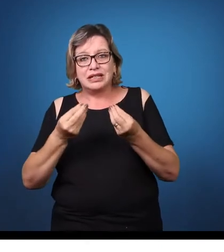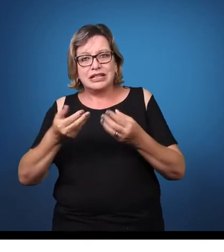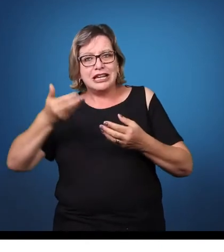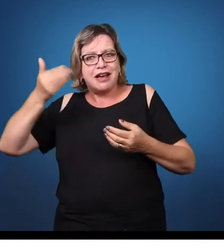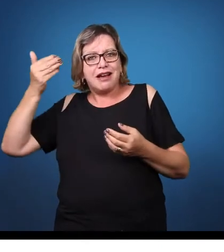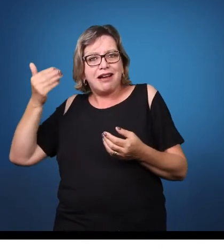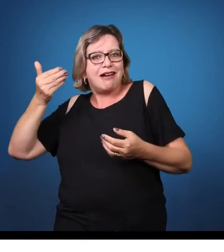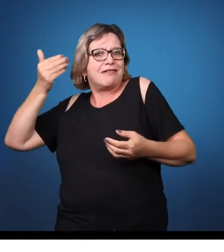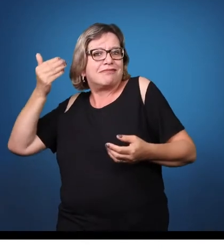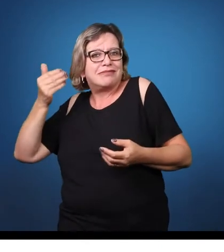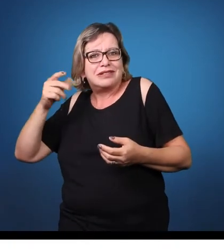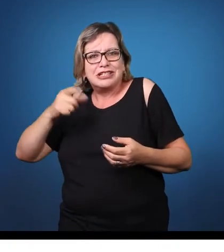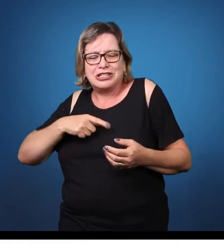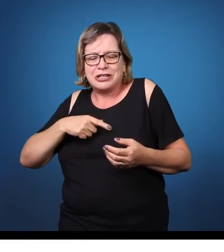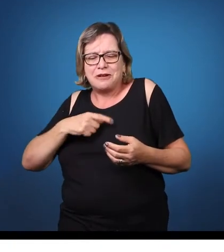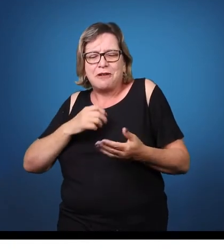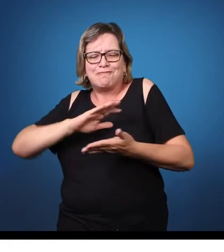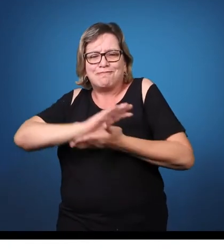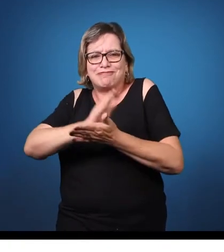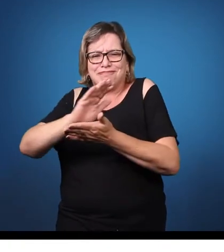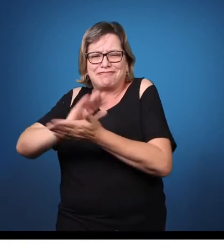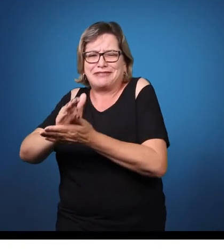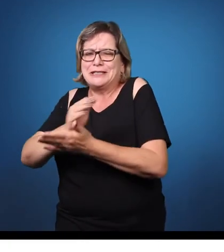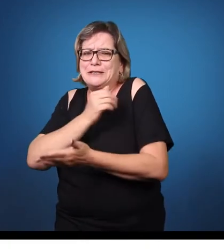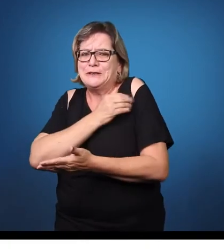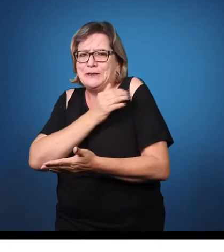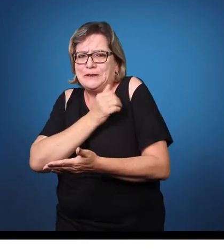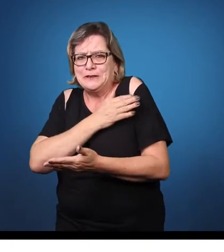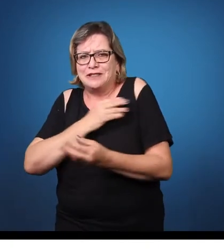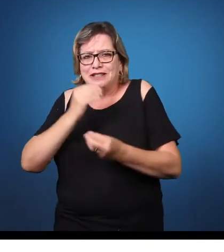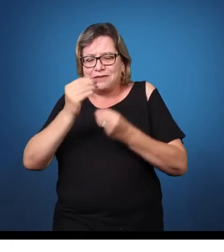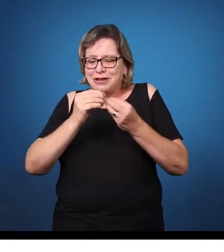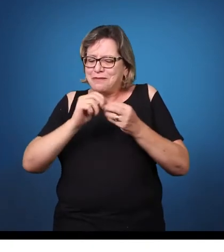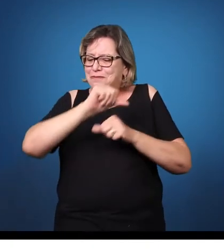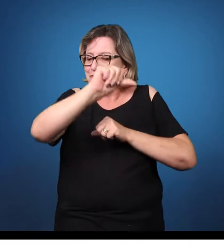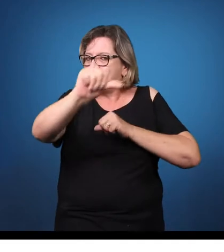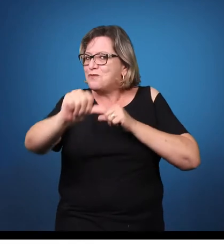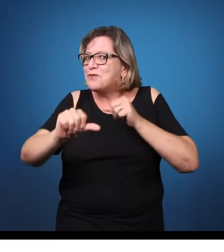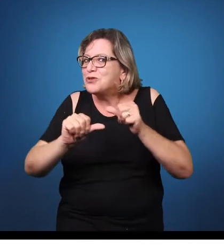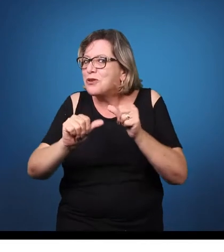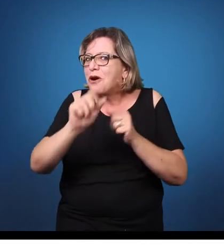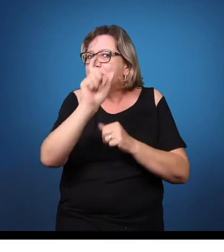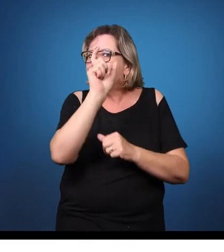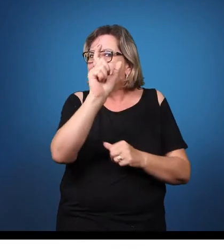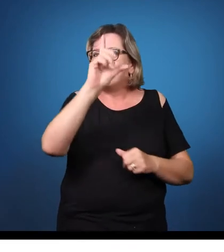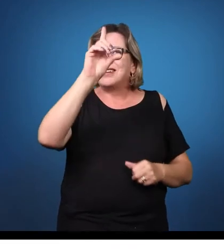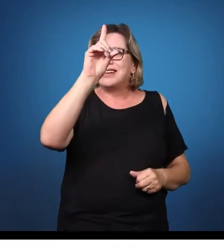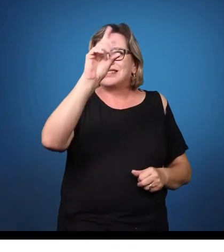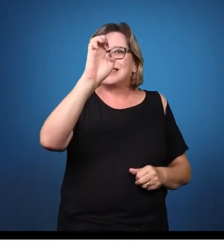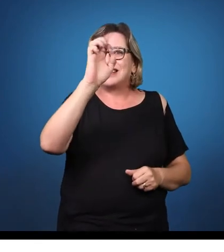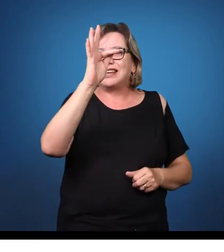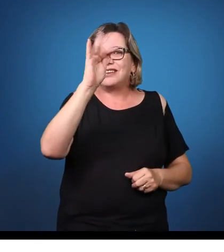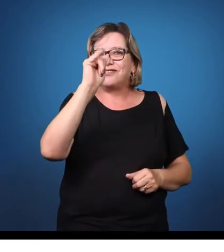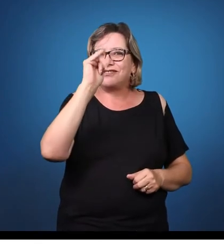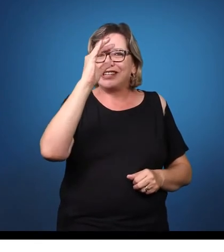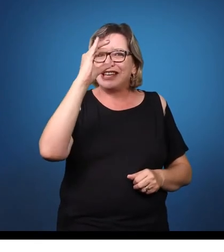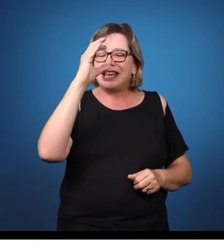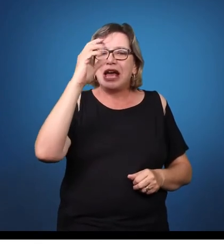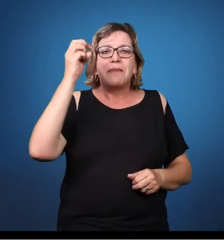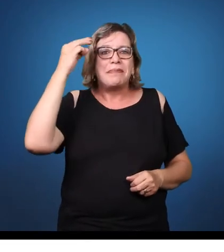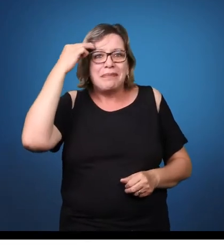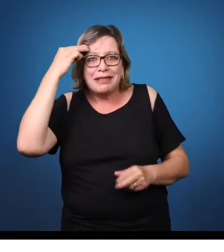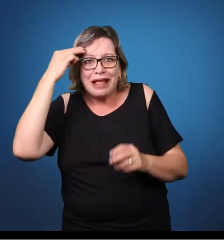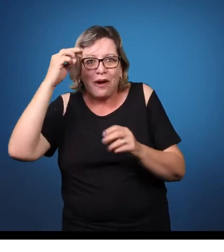E a criança, o adolescente, ele tinha aquele rótulo, né? Então, para essa menina, essa moça, depois chegar no ensino superior, foi uma